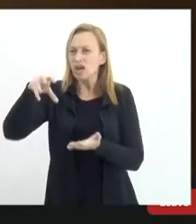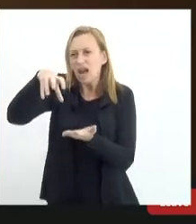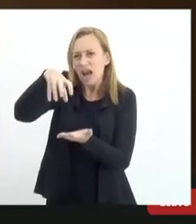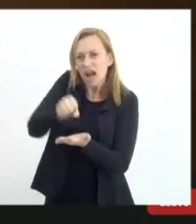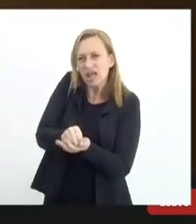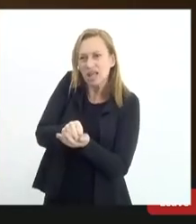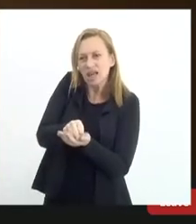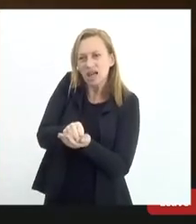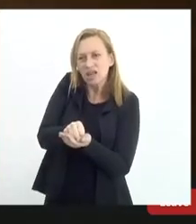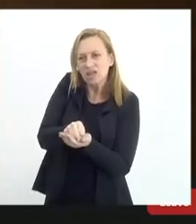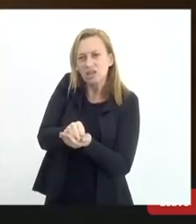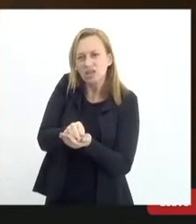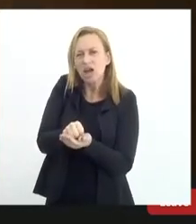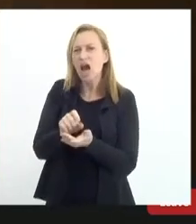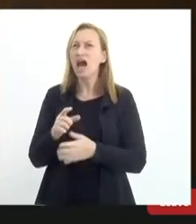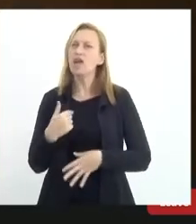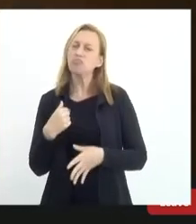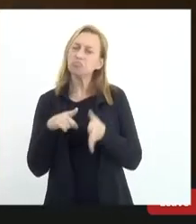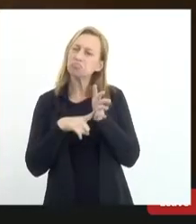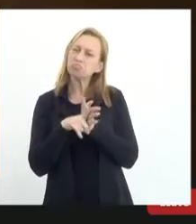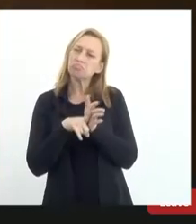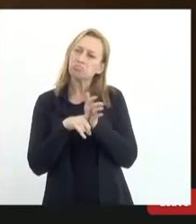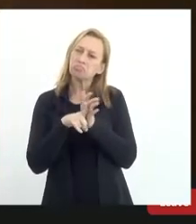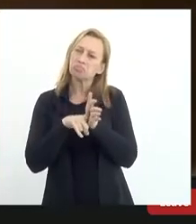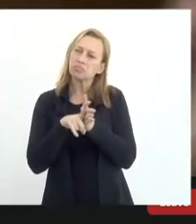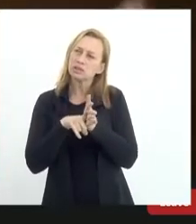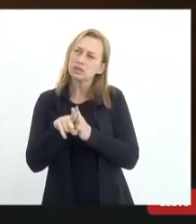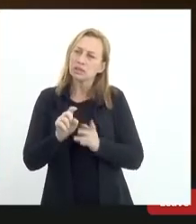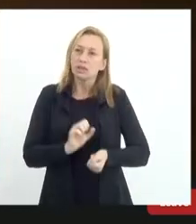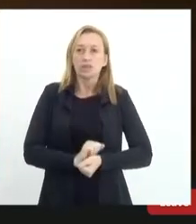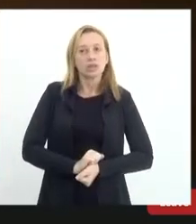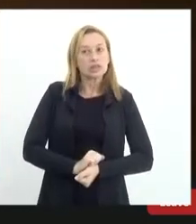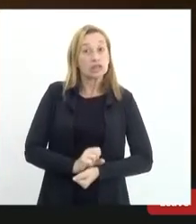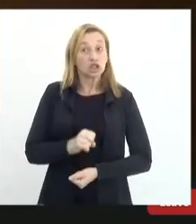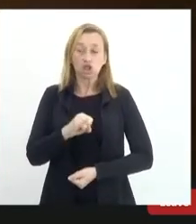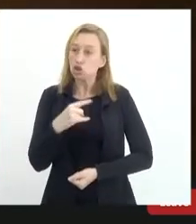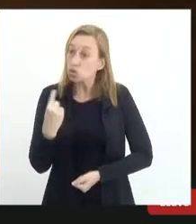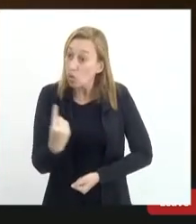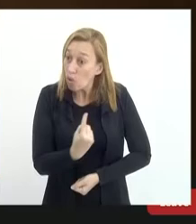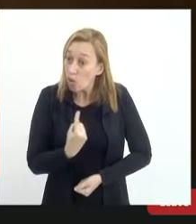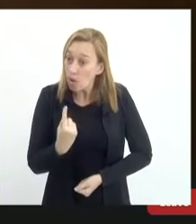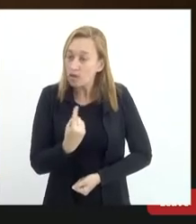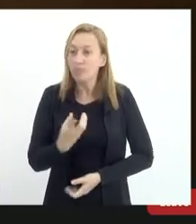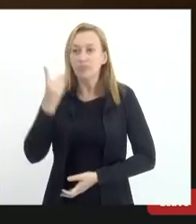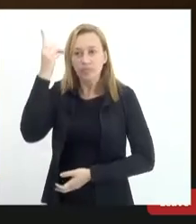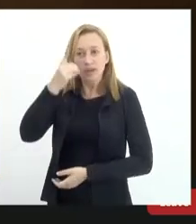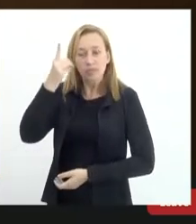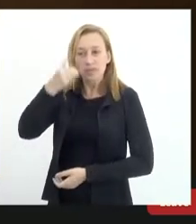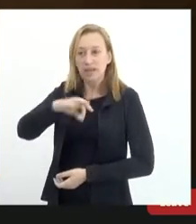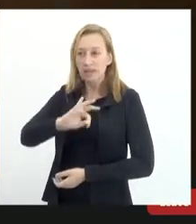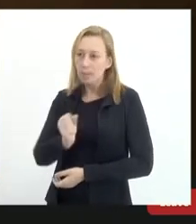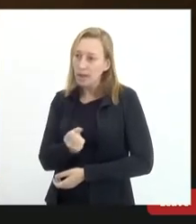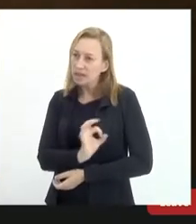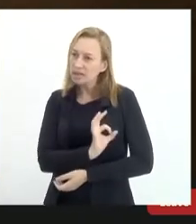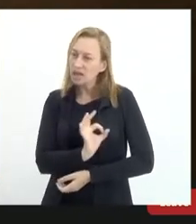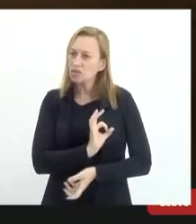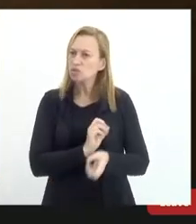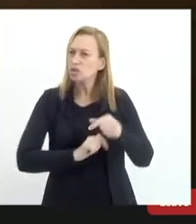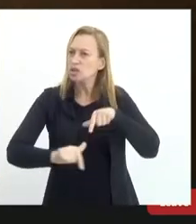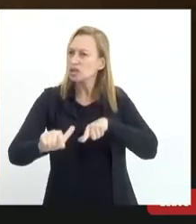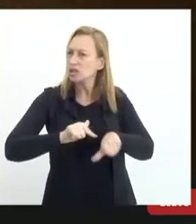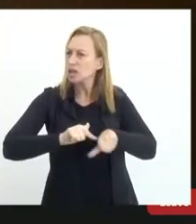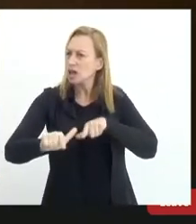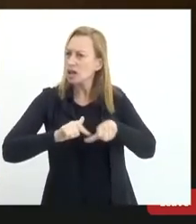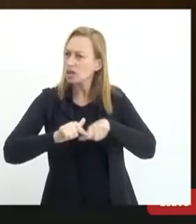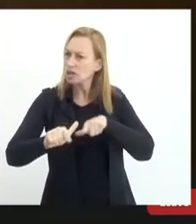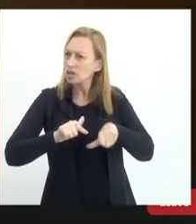O me leva a analisar isto? Se nós, deputada Marta Rocha, trabalhamos